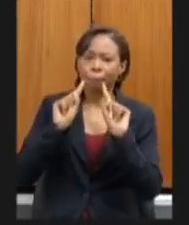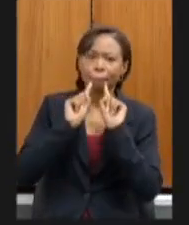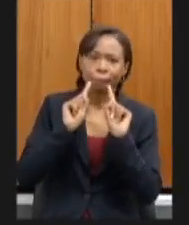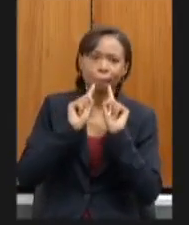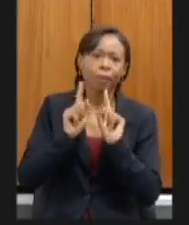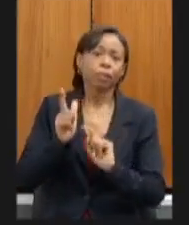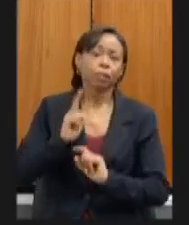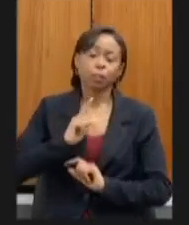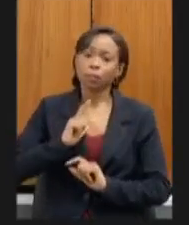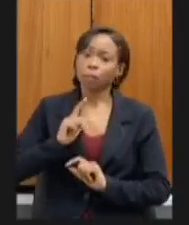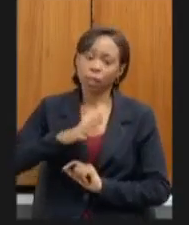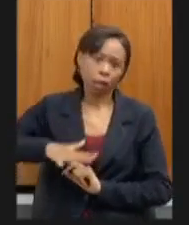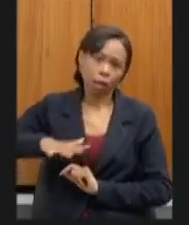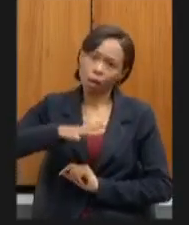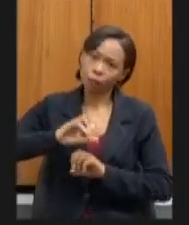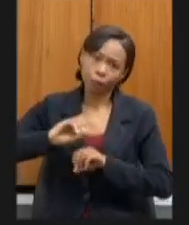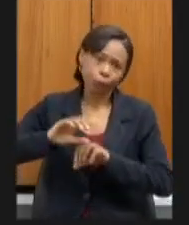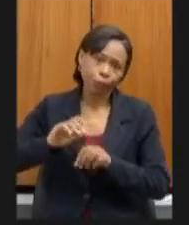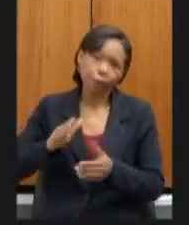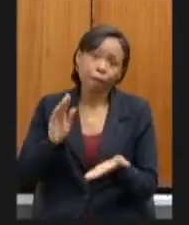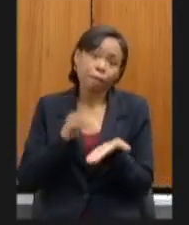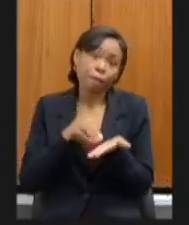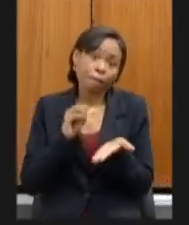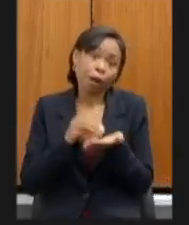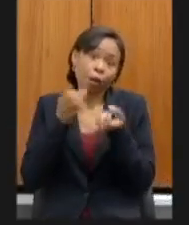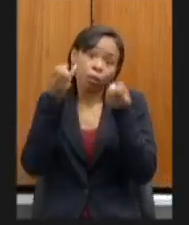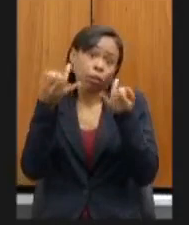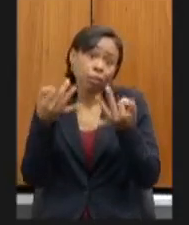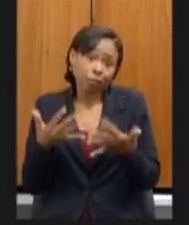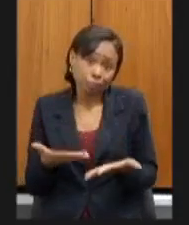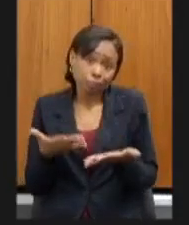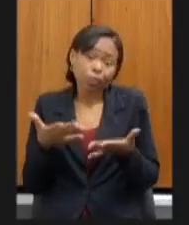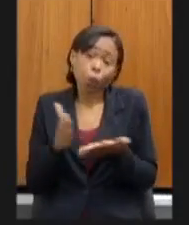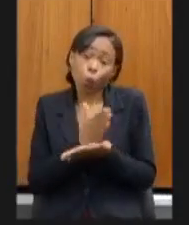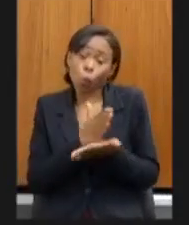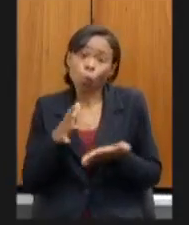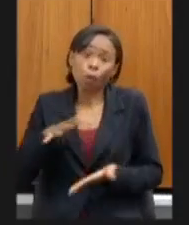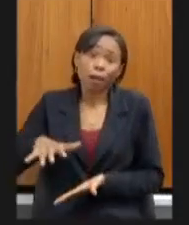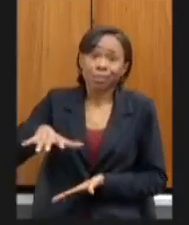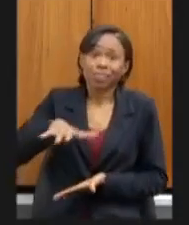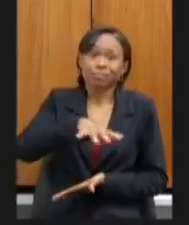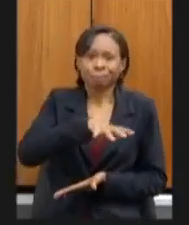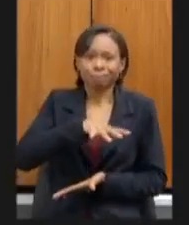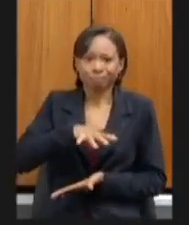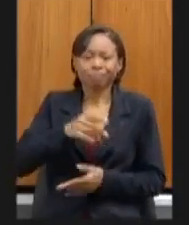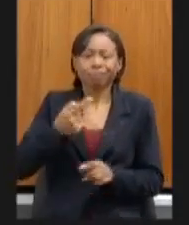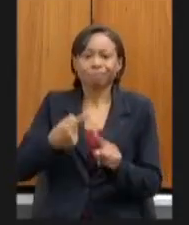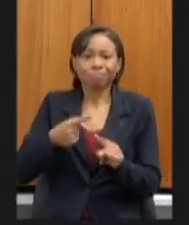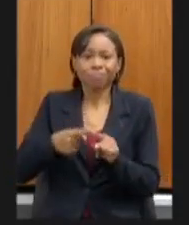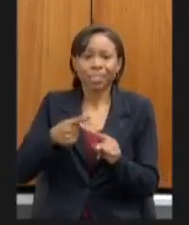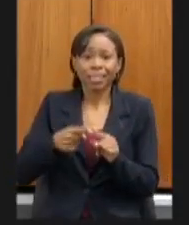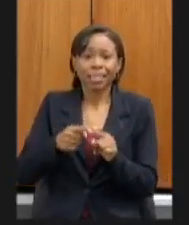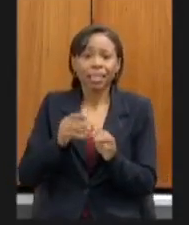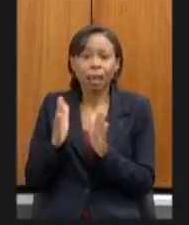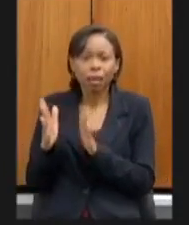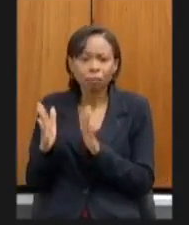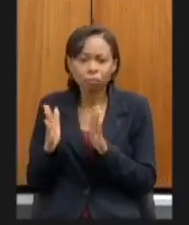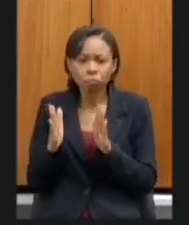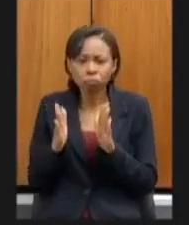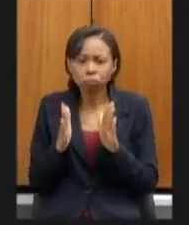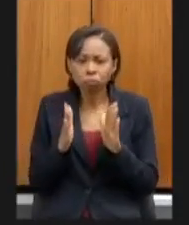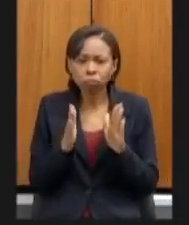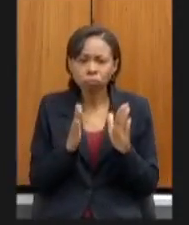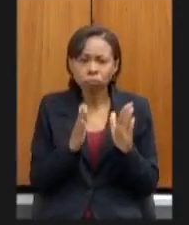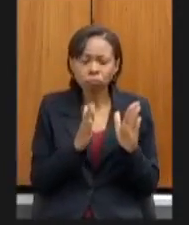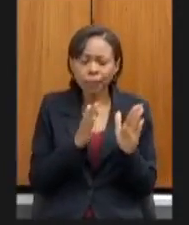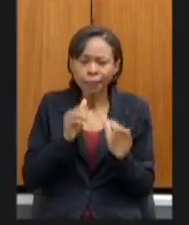esclarecimento de alguma regional que está passando pelo processo de municipalização sem